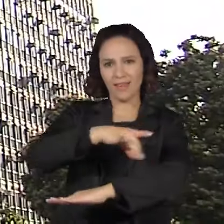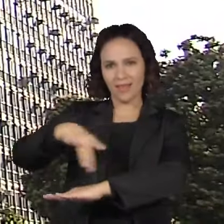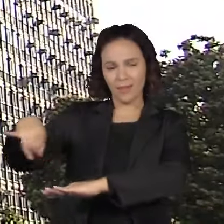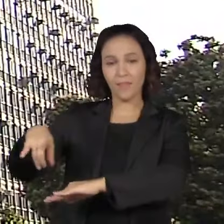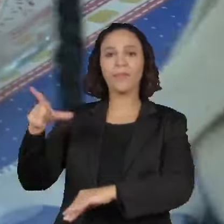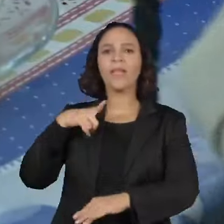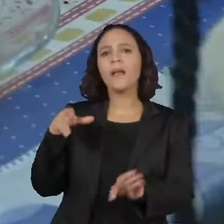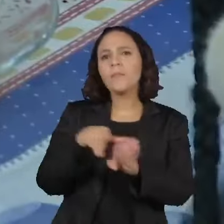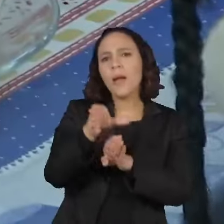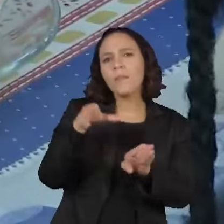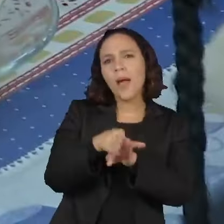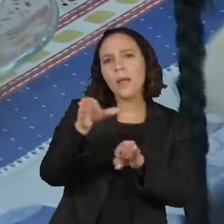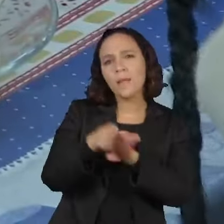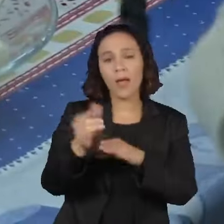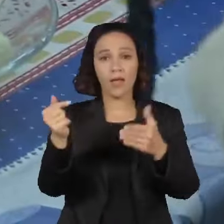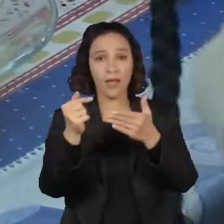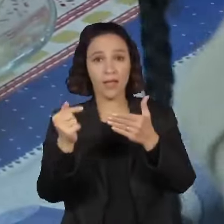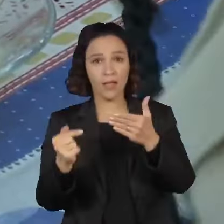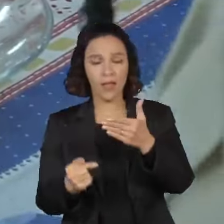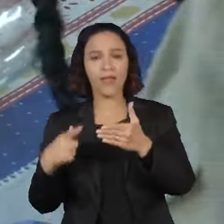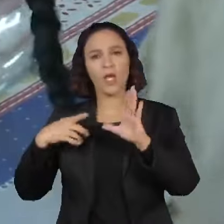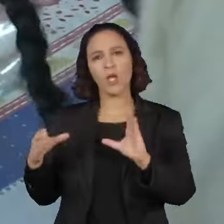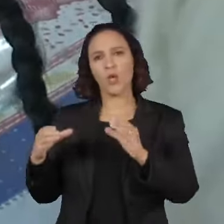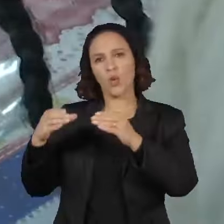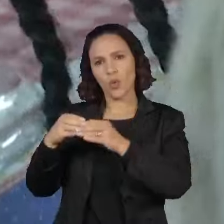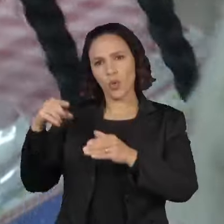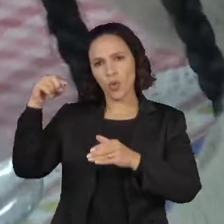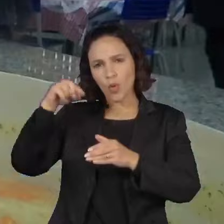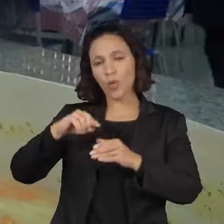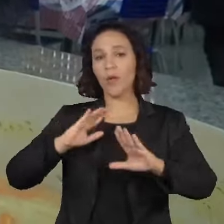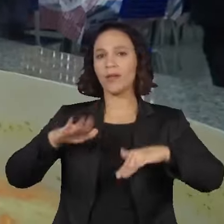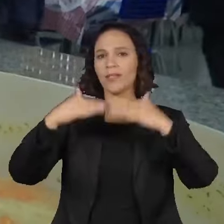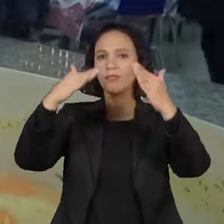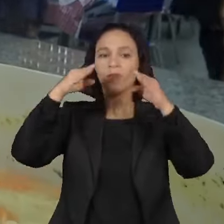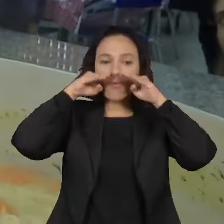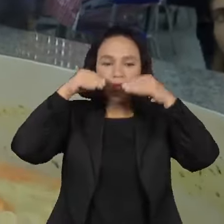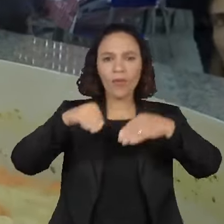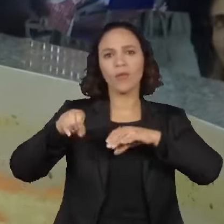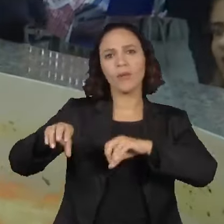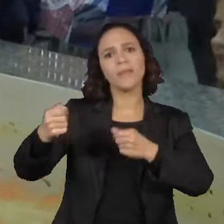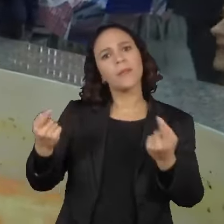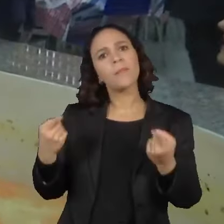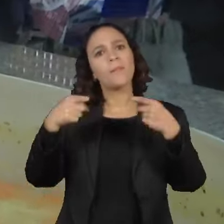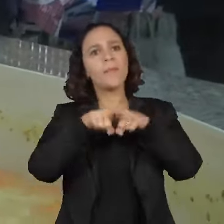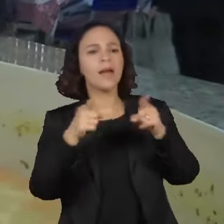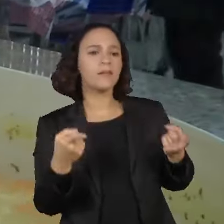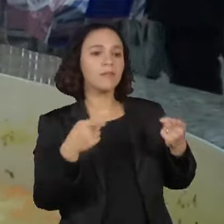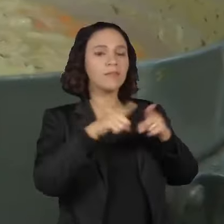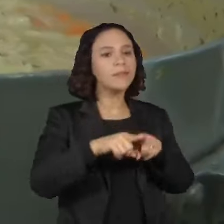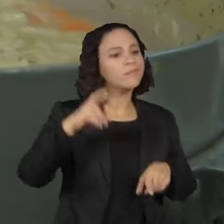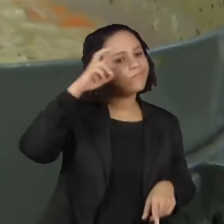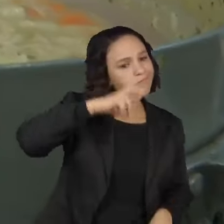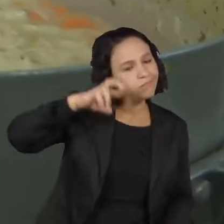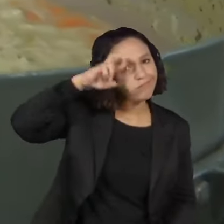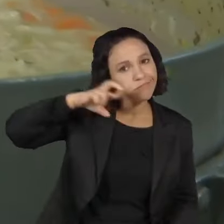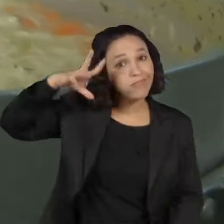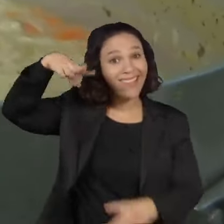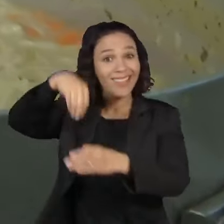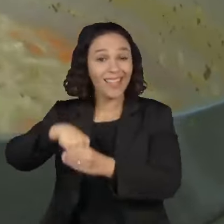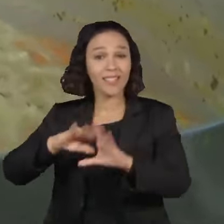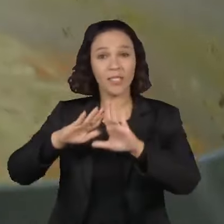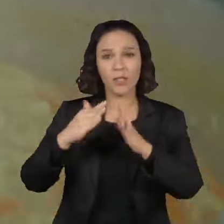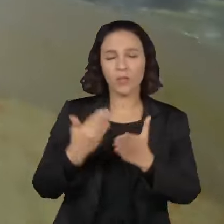recomendações, entre elas que o Fundo Nacional de Desenvolvimento da Educação busque parcerias para que a fiscalização nas escolas